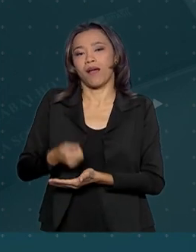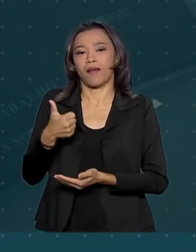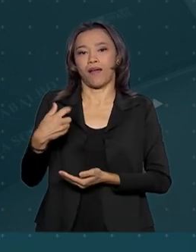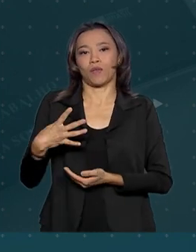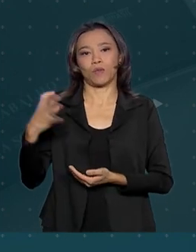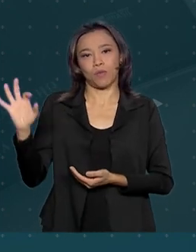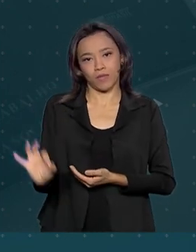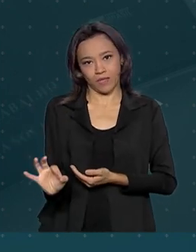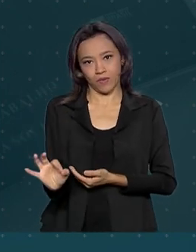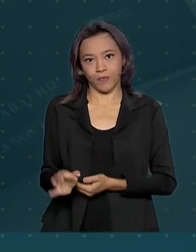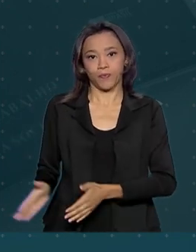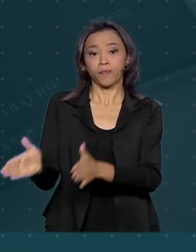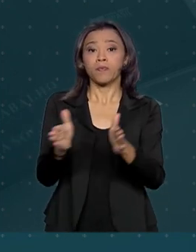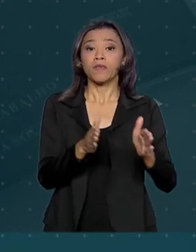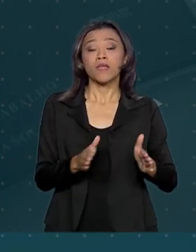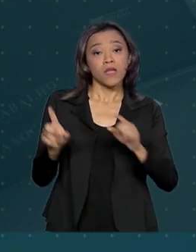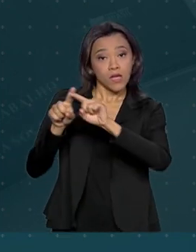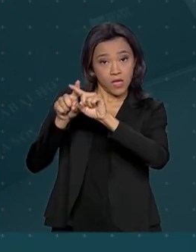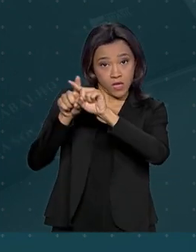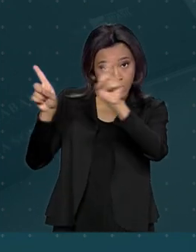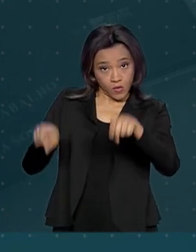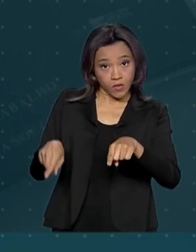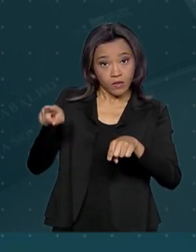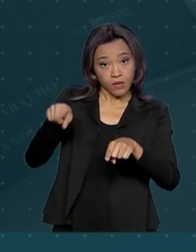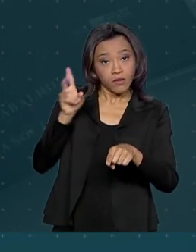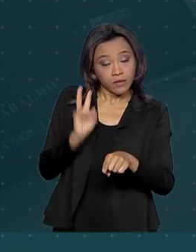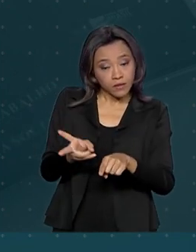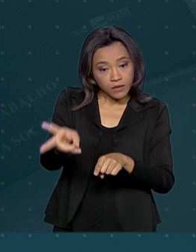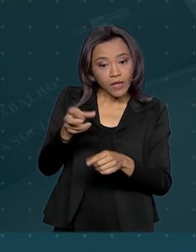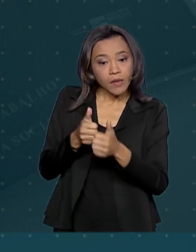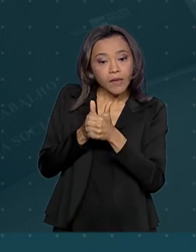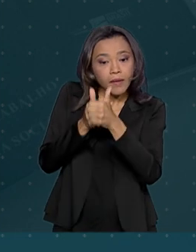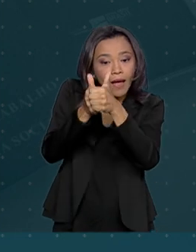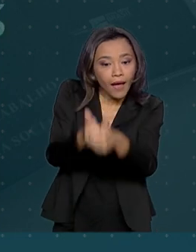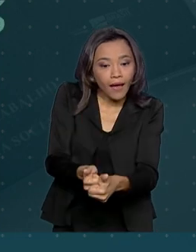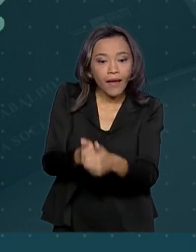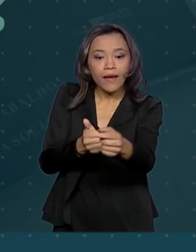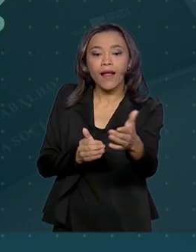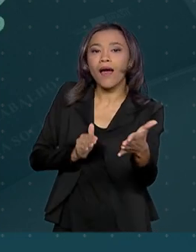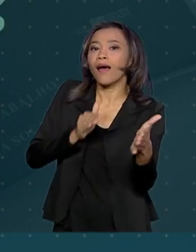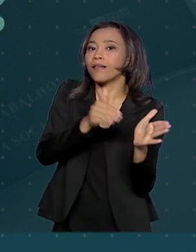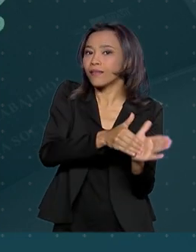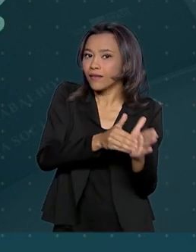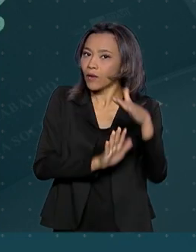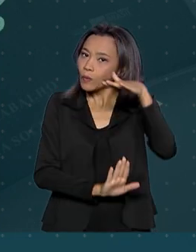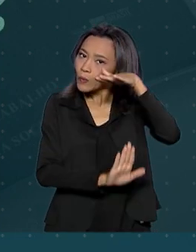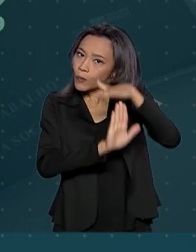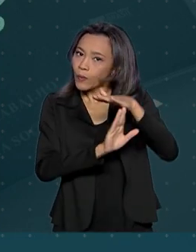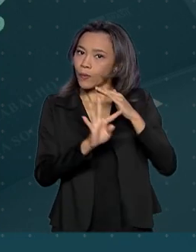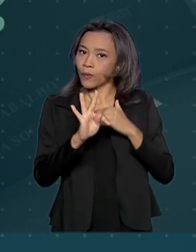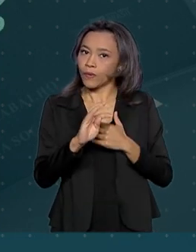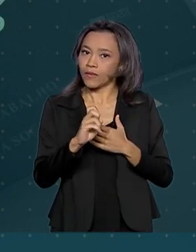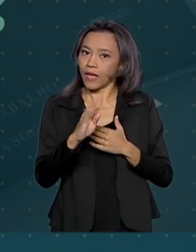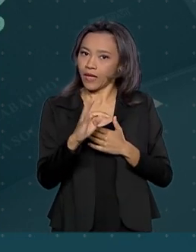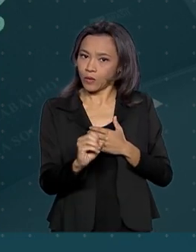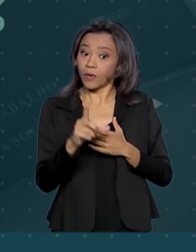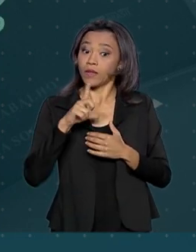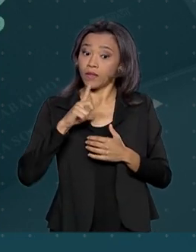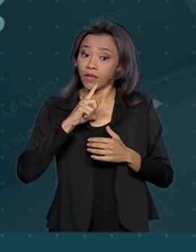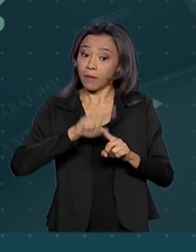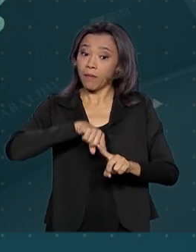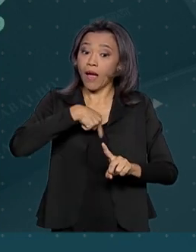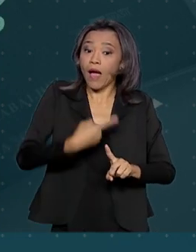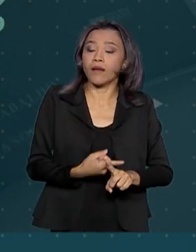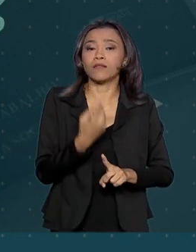Os servidores públicos seguem a mesma regra até o teto da Previdência. A partir daí, tem mais quatro